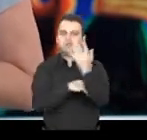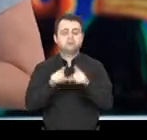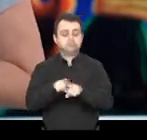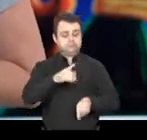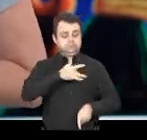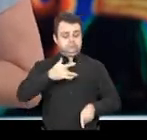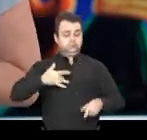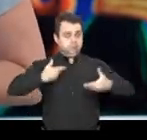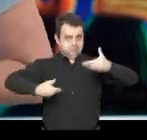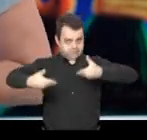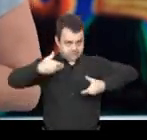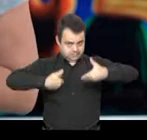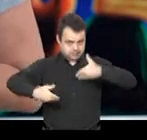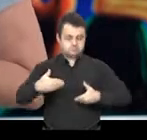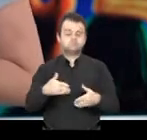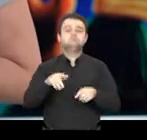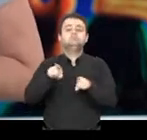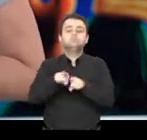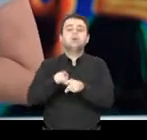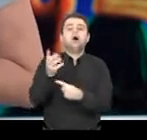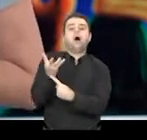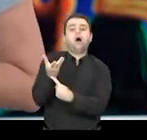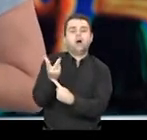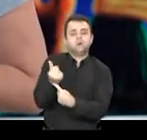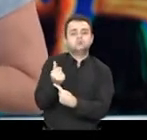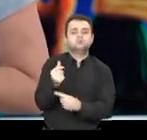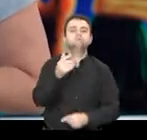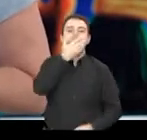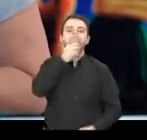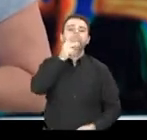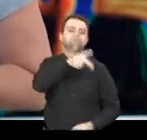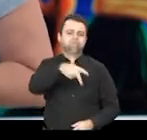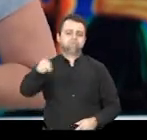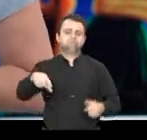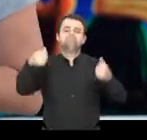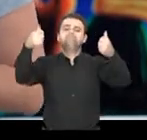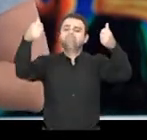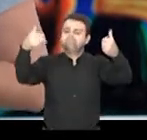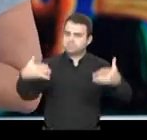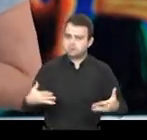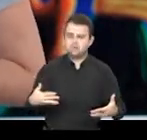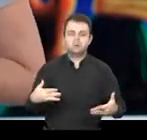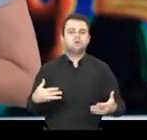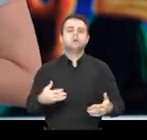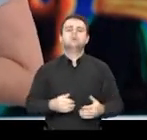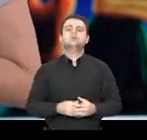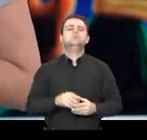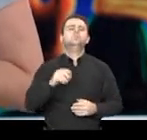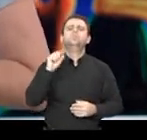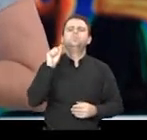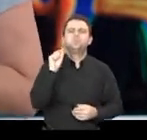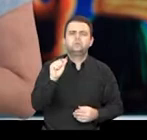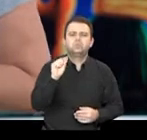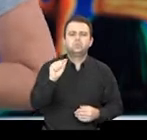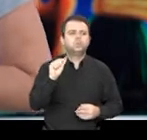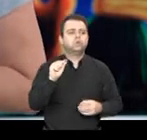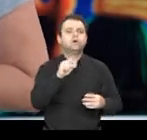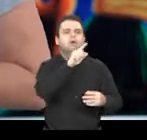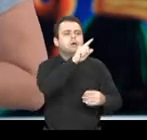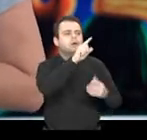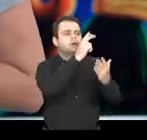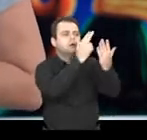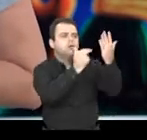e cuidados com a saúde, e aula de arte com o professor Zé Antônio, que vai falar para a gente um pouquinho sobre